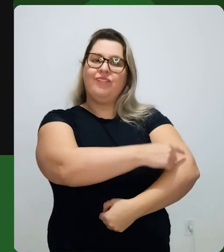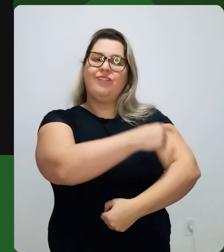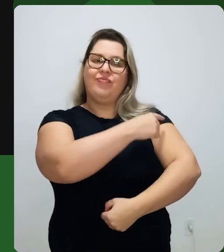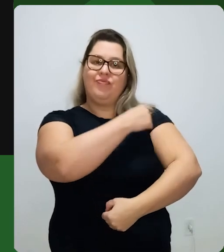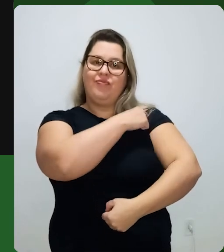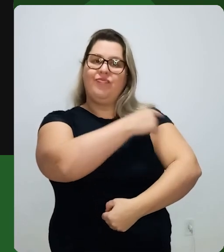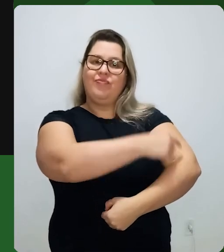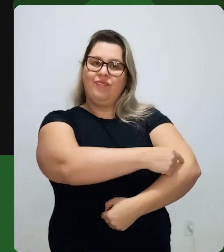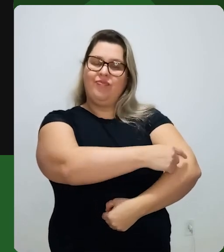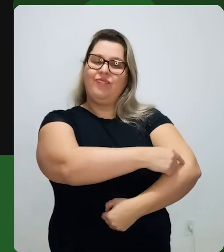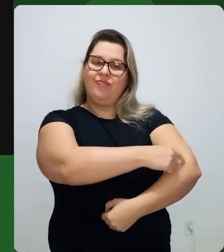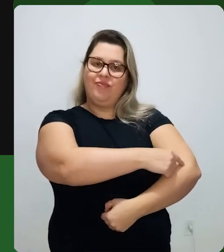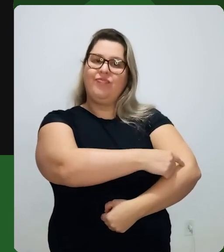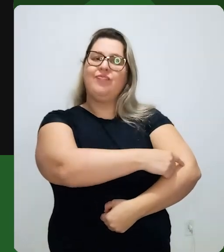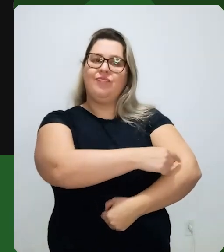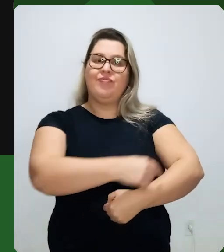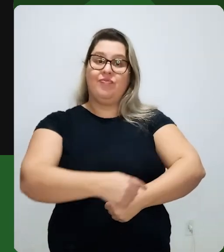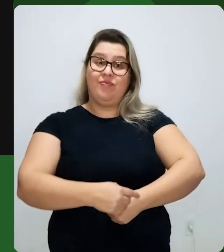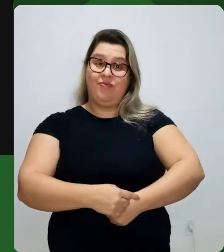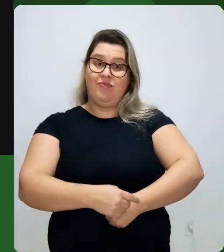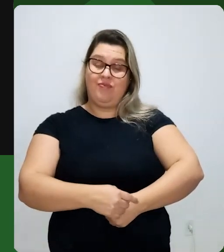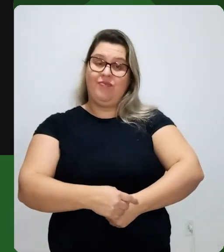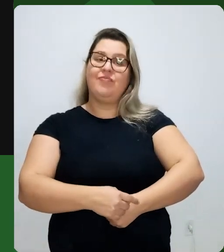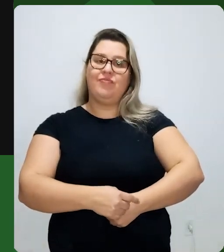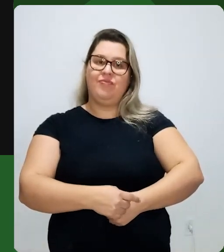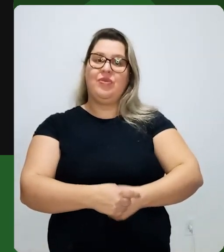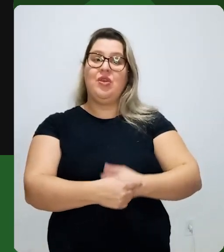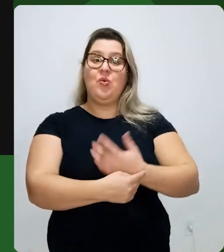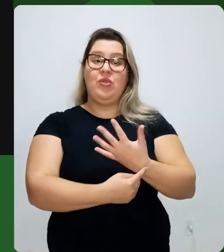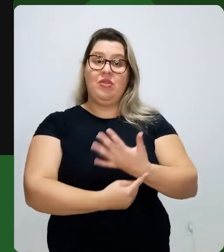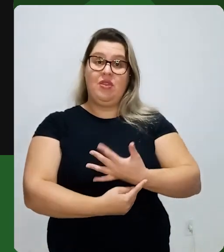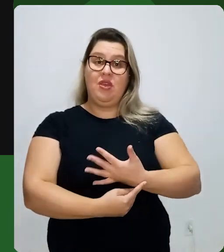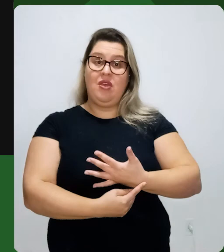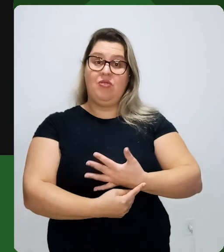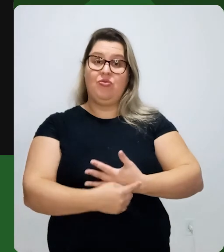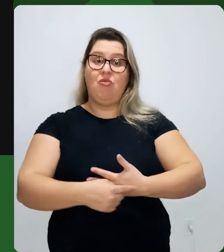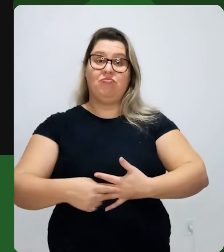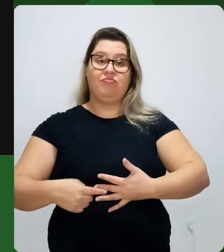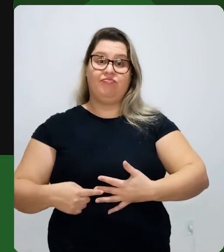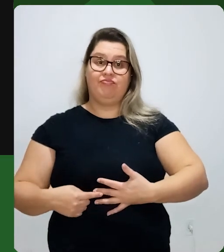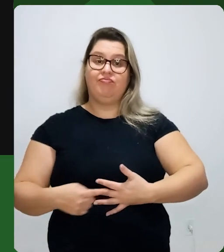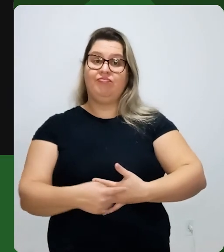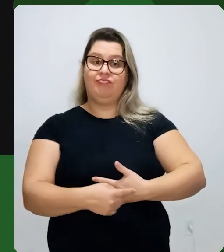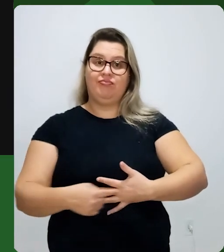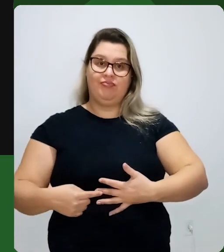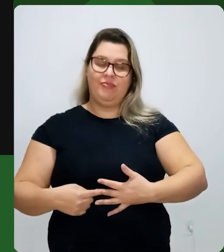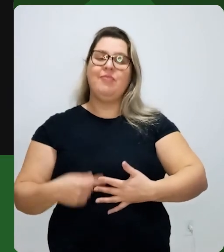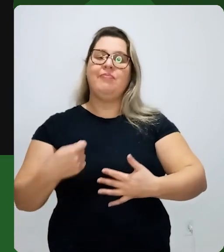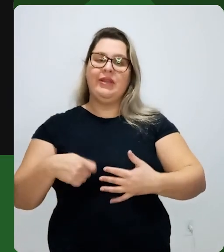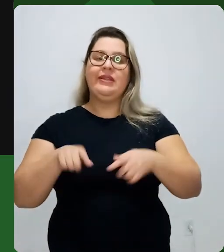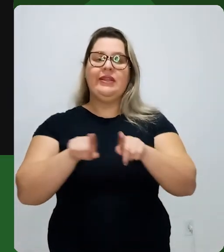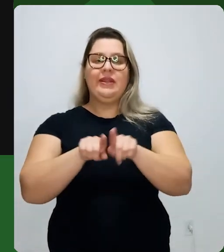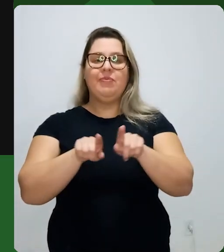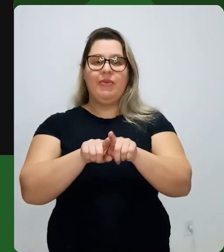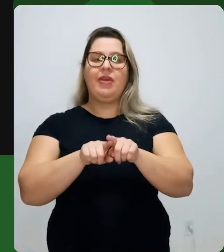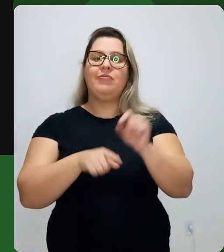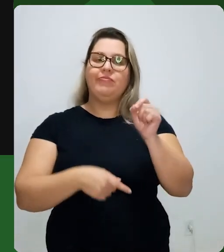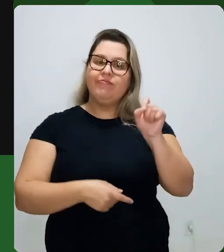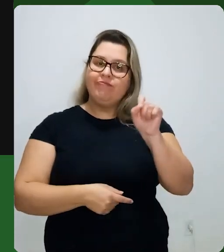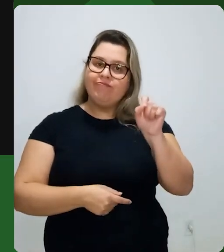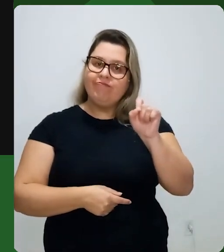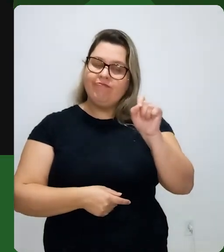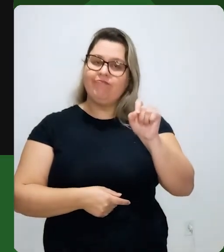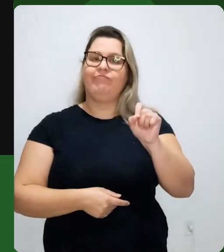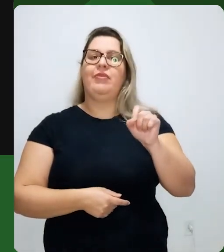a mesma medida do braço. As pontas dos dedos não devem ultrapassar o final do quinto espaço. Então, mais ou menos, essa medida aqui também vai ser do